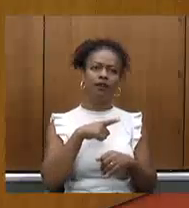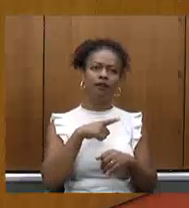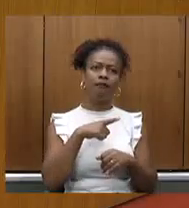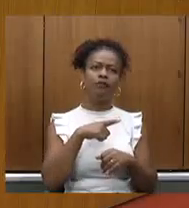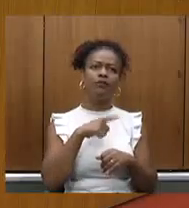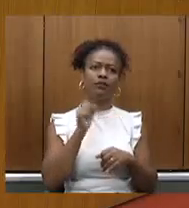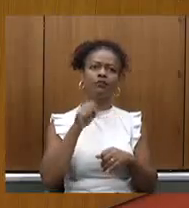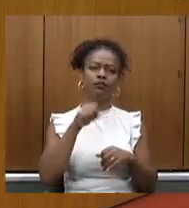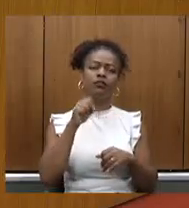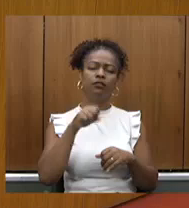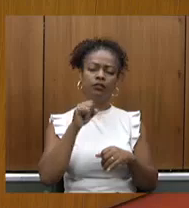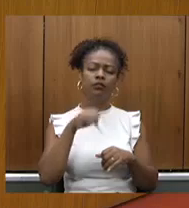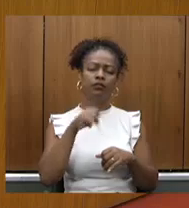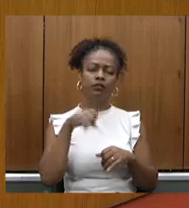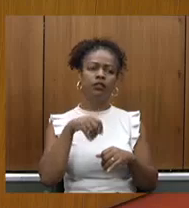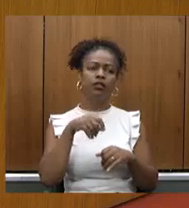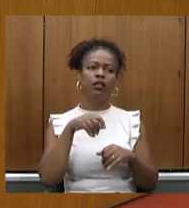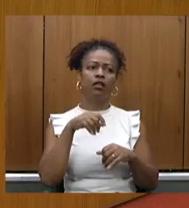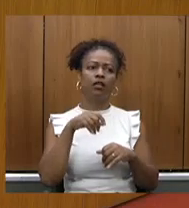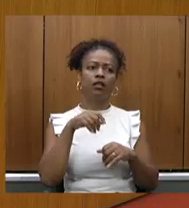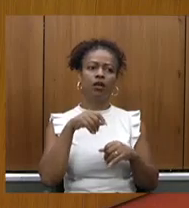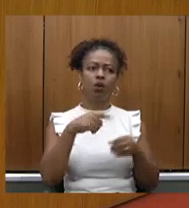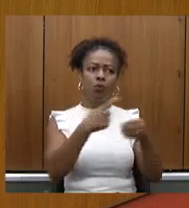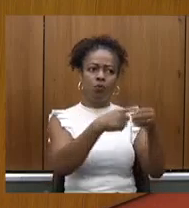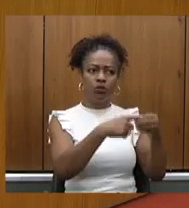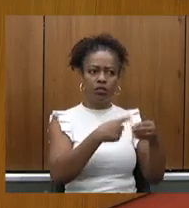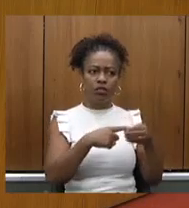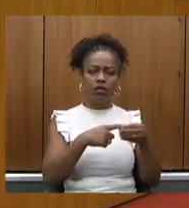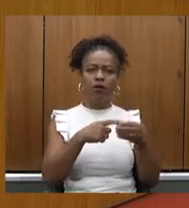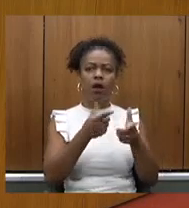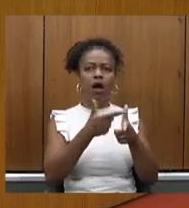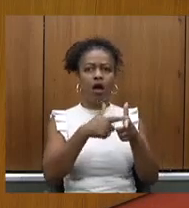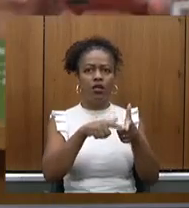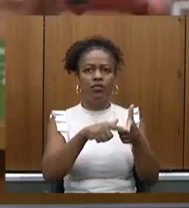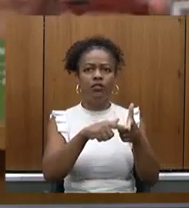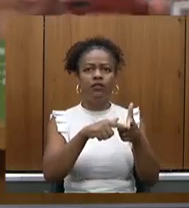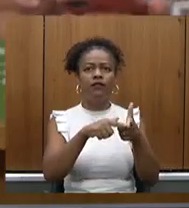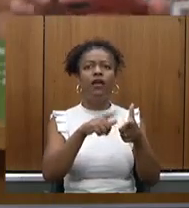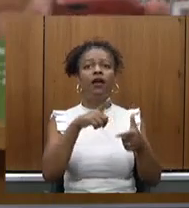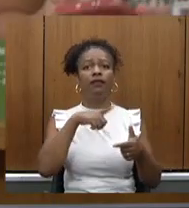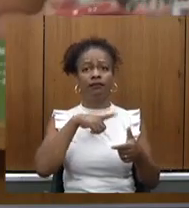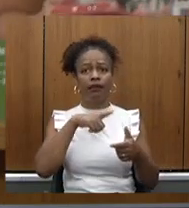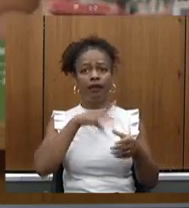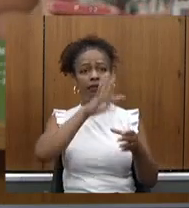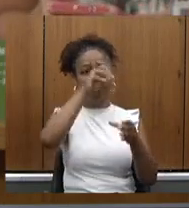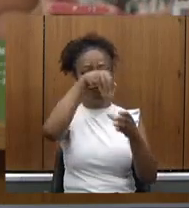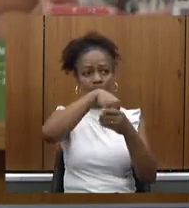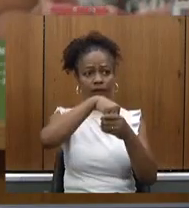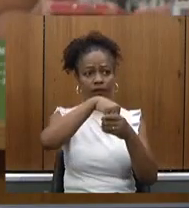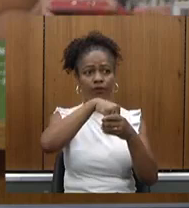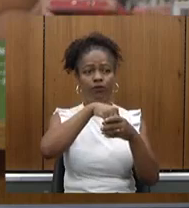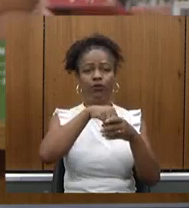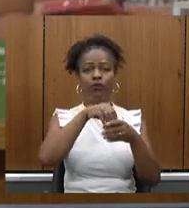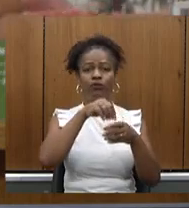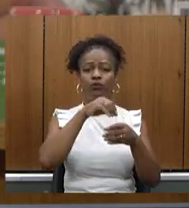bom a dívida e aproveito a oportunidade de dizer que nós temos aí dentro do site da saúde .mg.gov.br